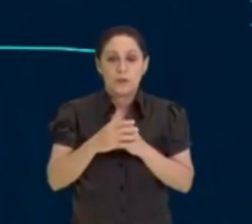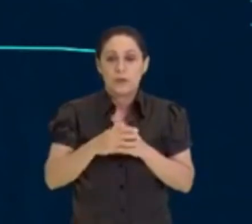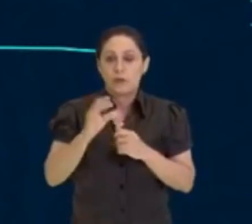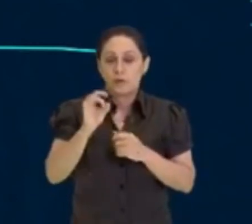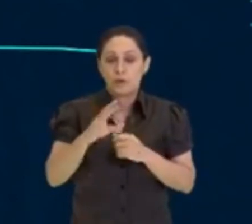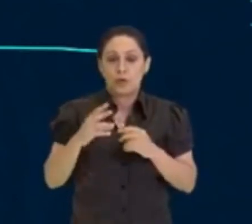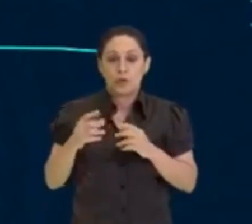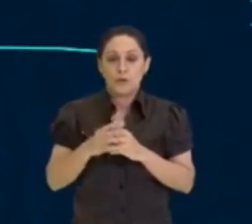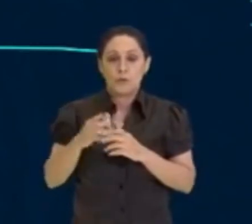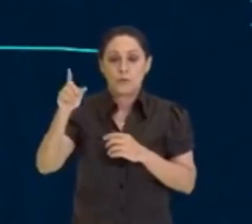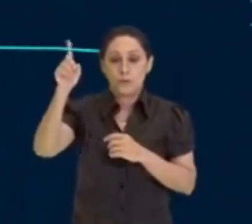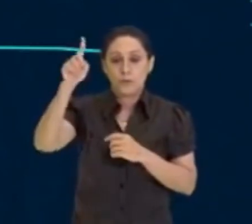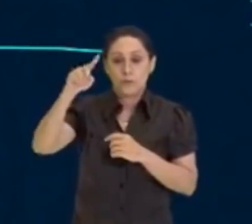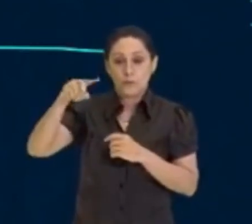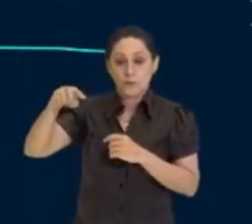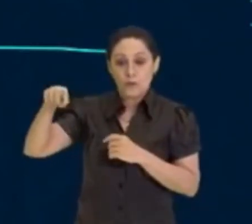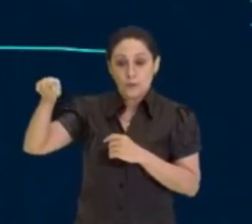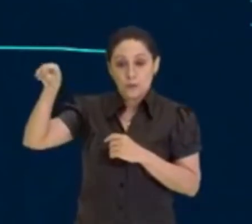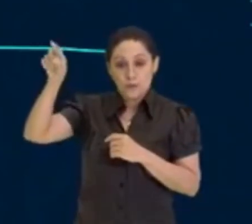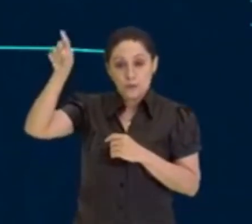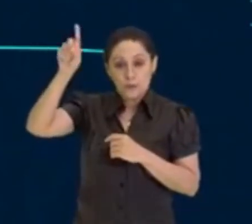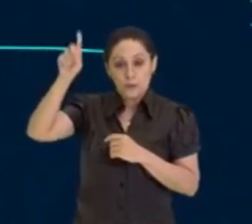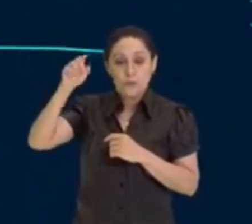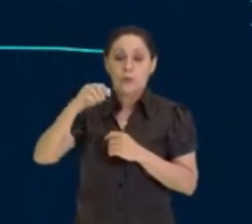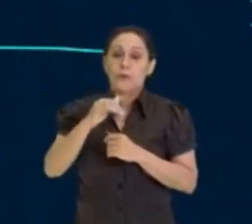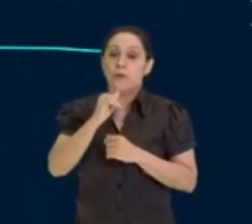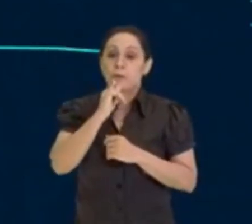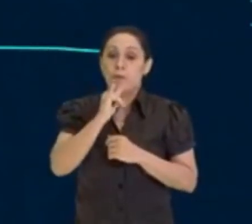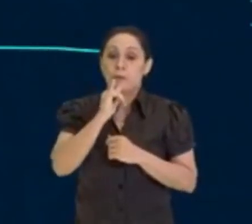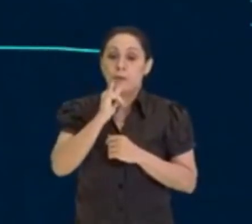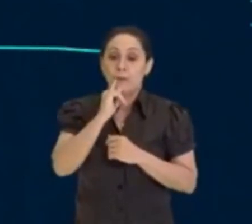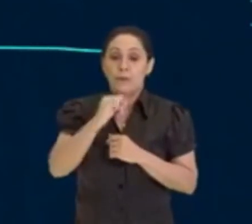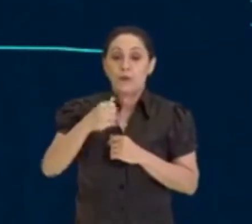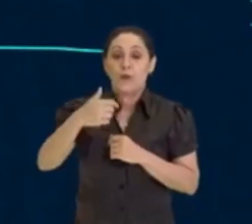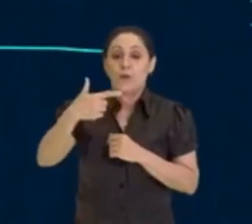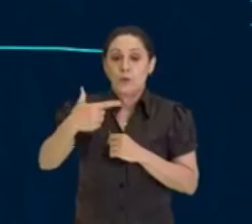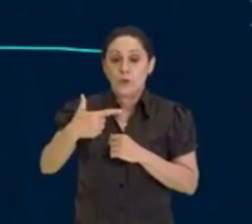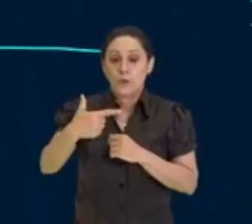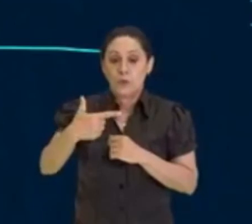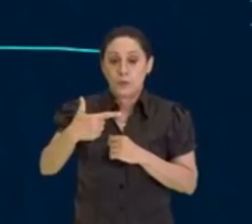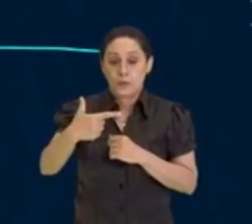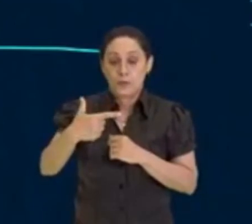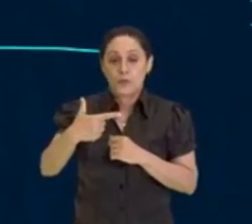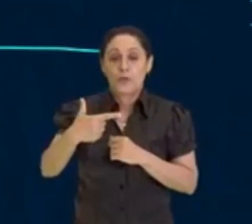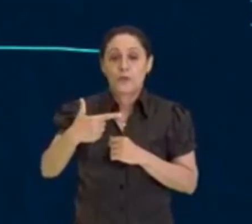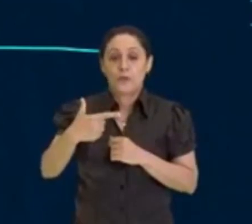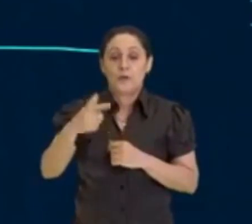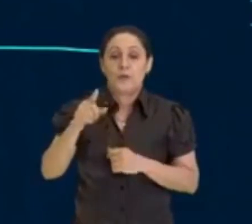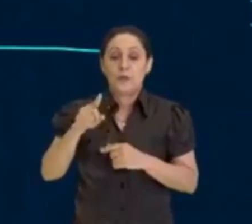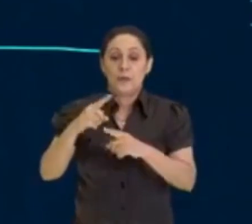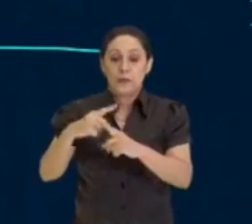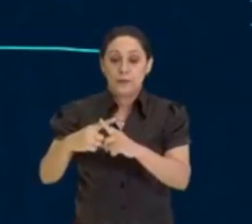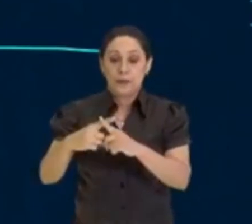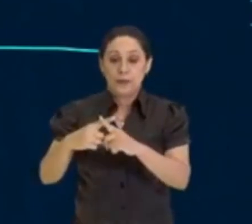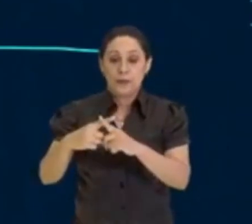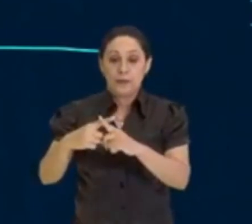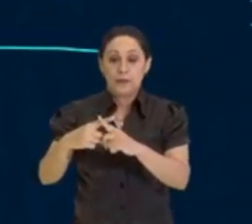que estão deste lado aqui, normal, como desaparecem. Então, eu tenho 2 vezes 3,